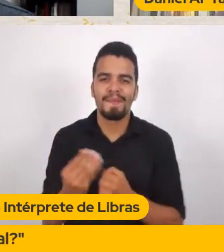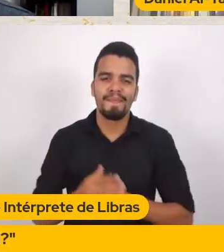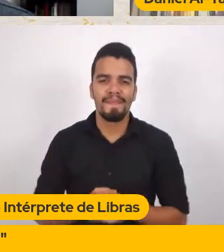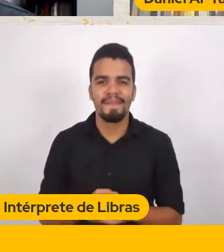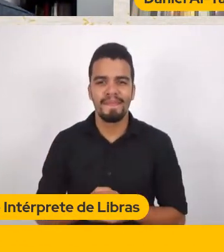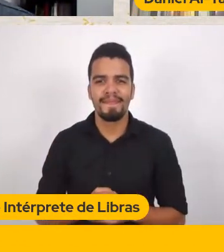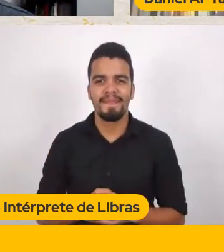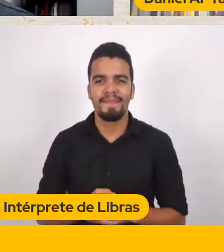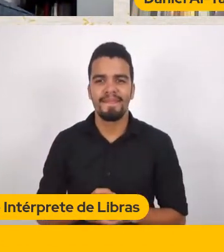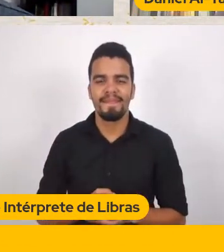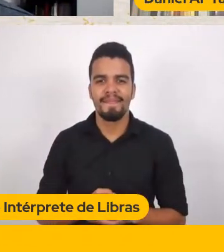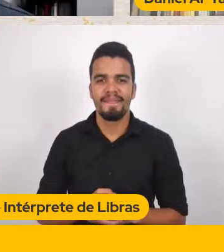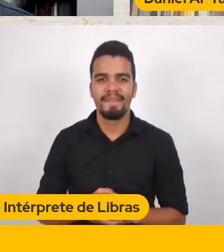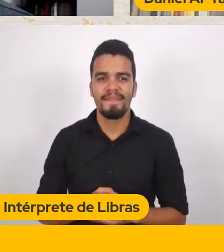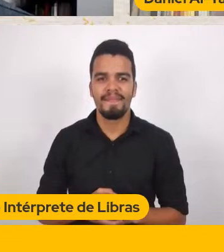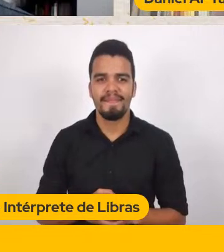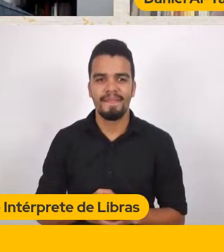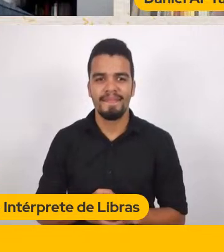É interessante